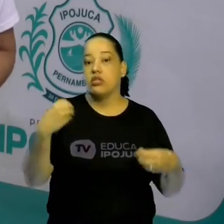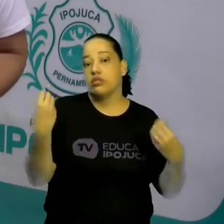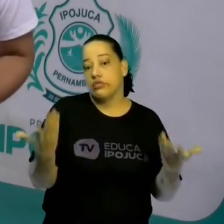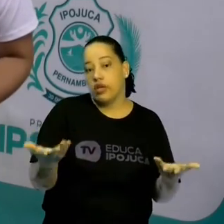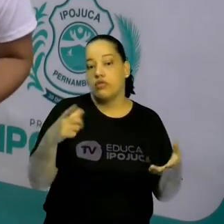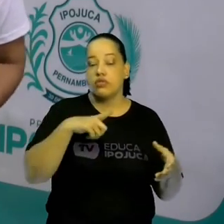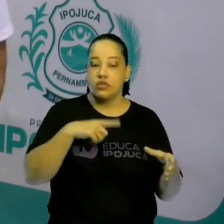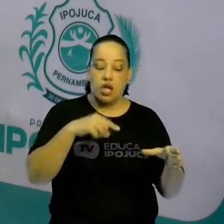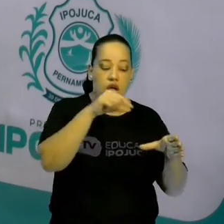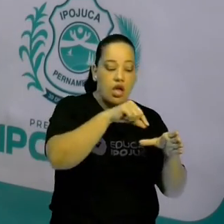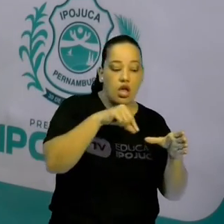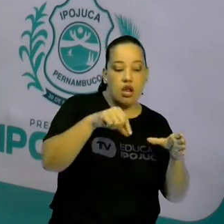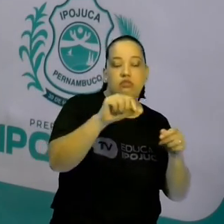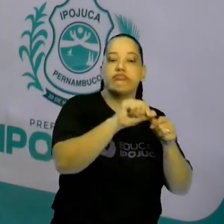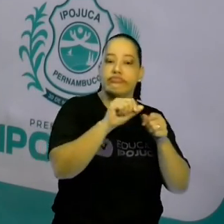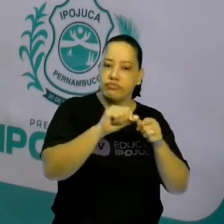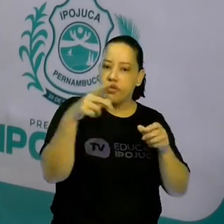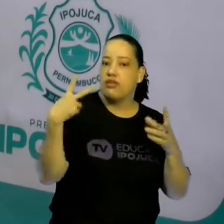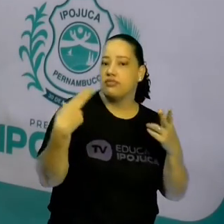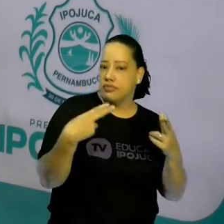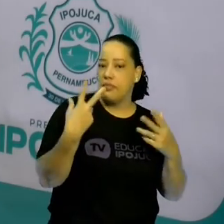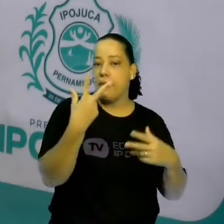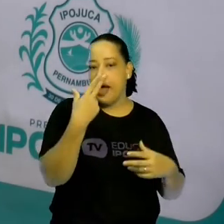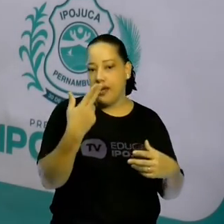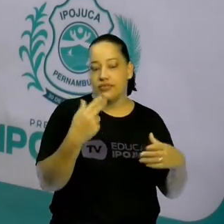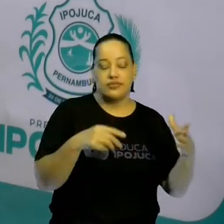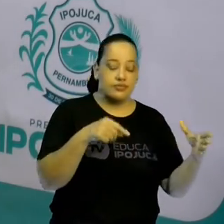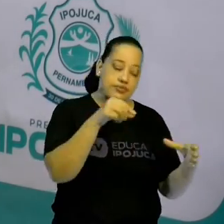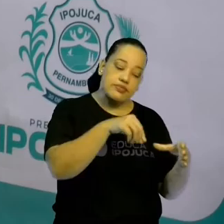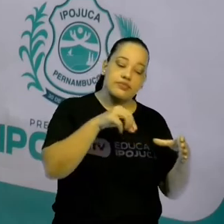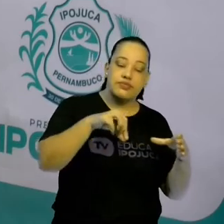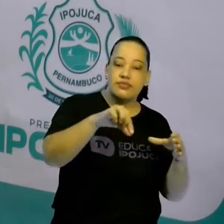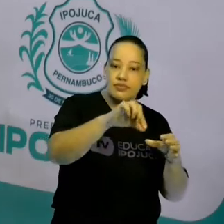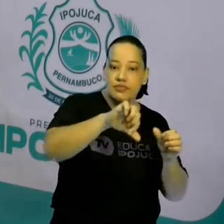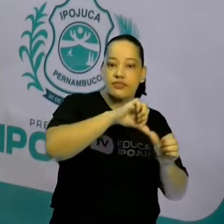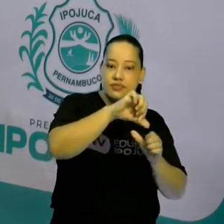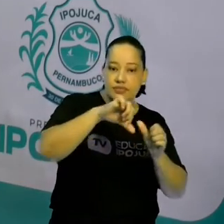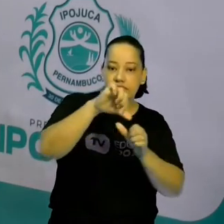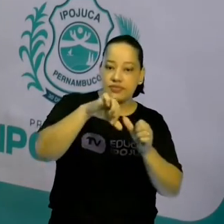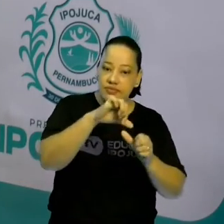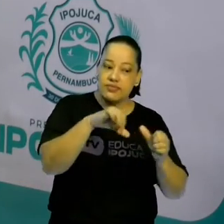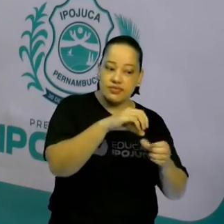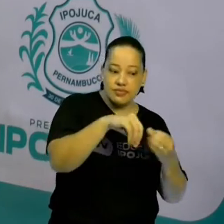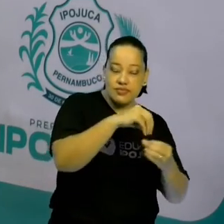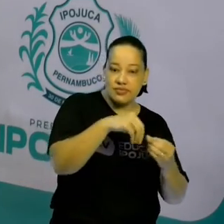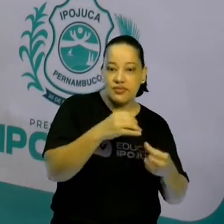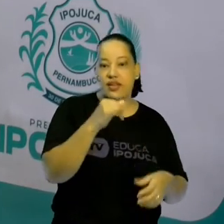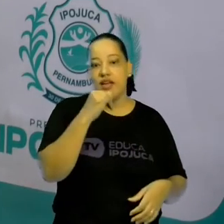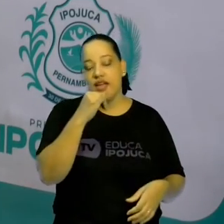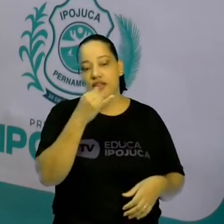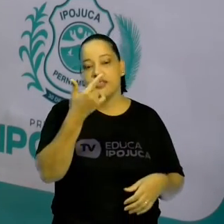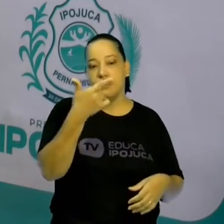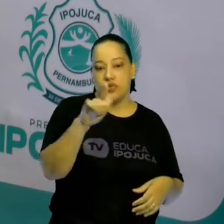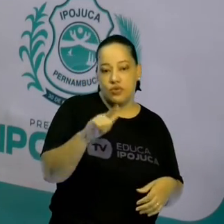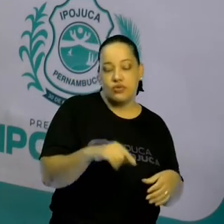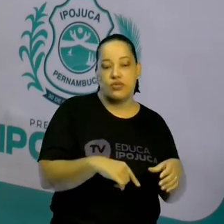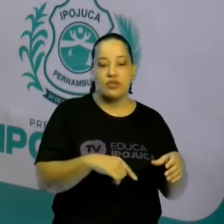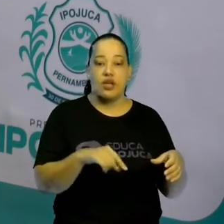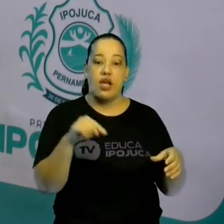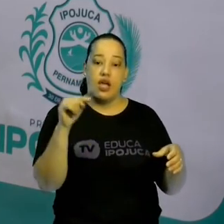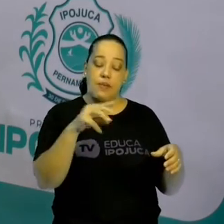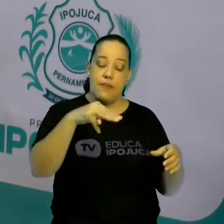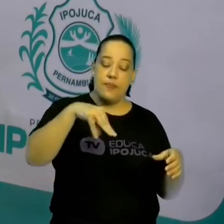vão fazer isso. Por exemplo, a mitocôndria. A mitocôndria, ela é responsável pela respiração